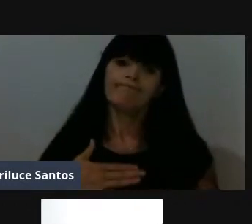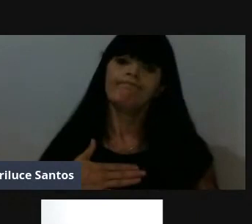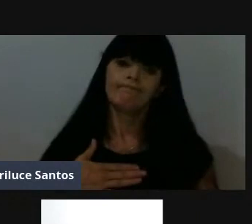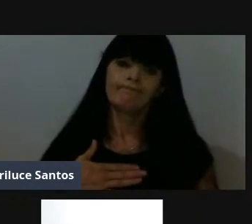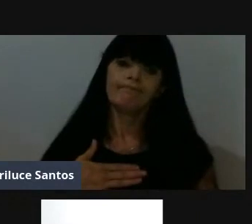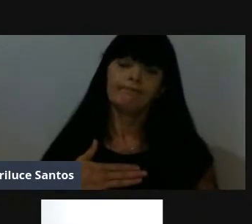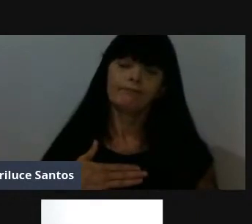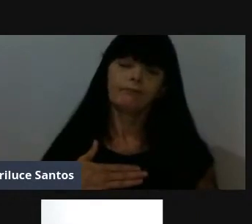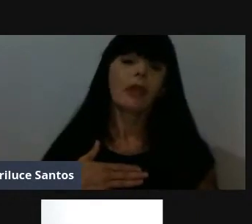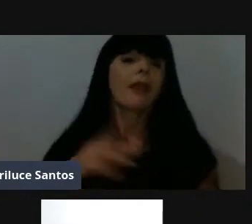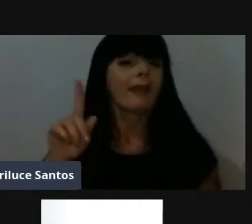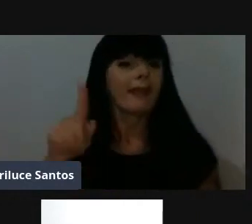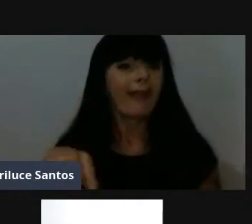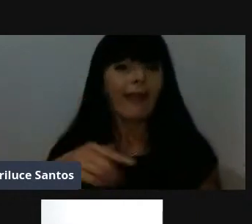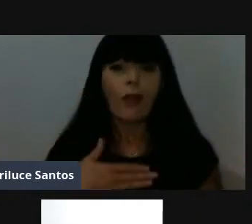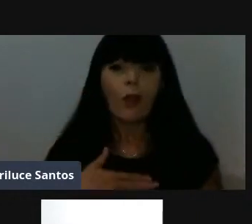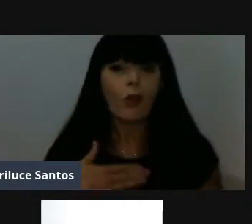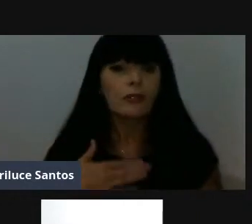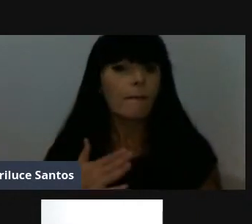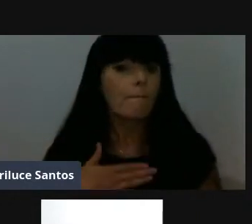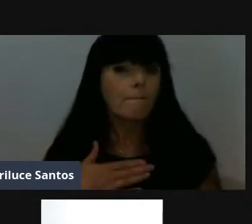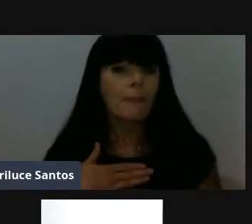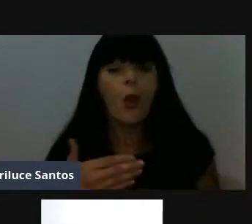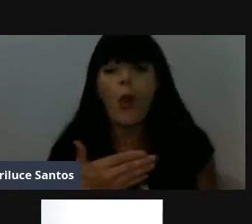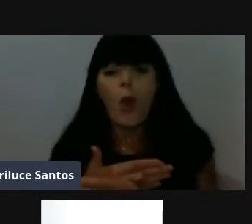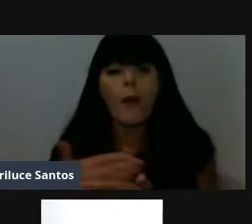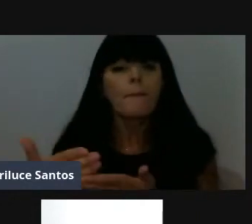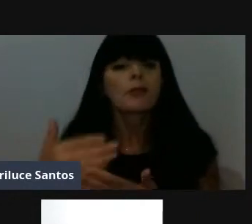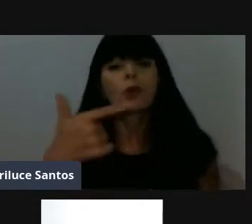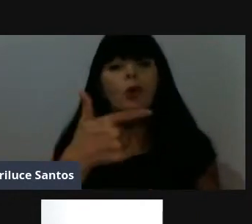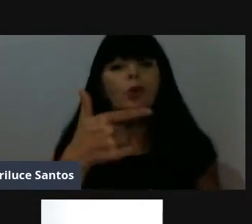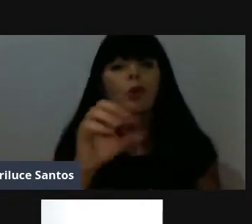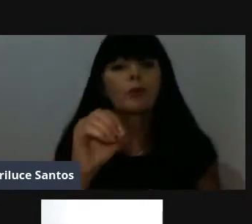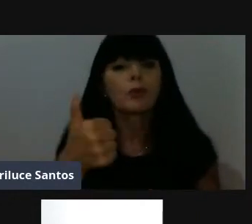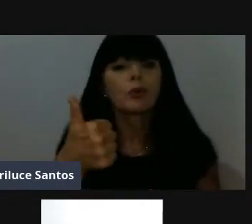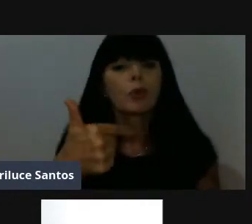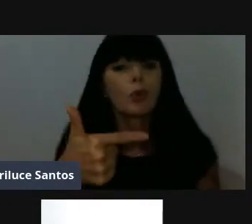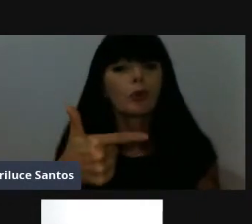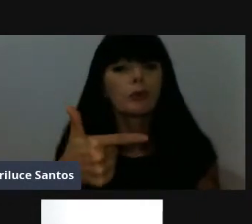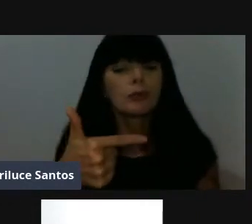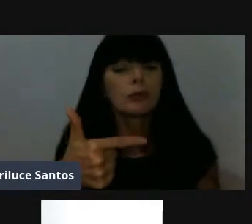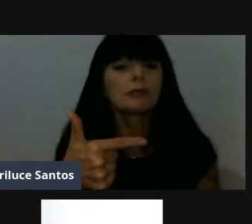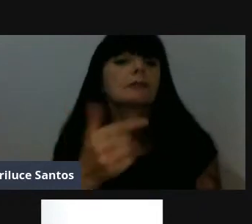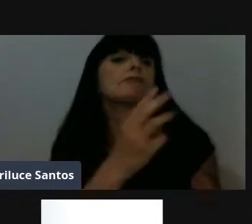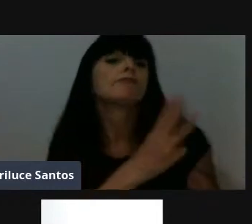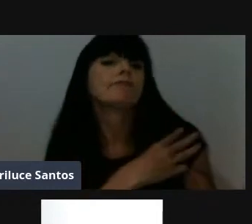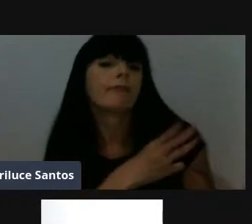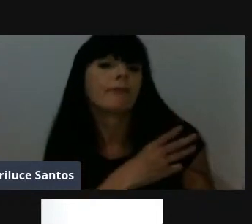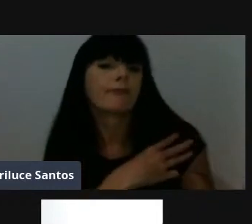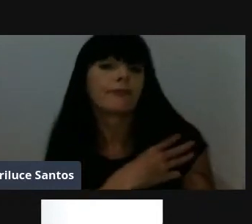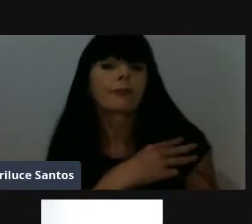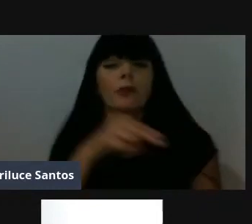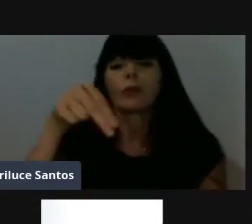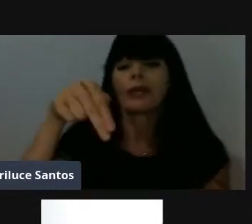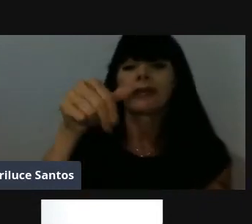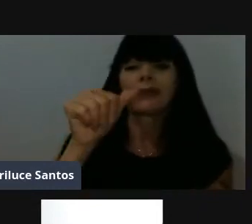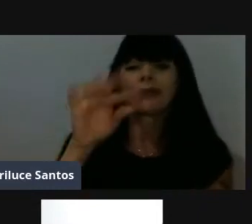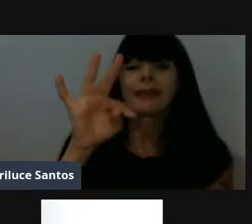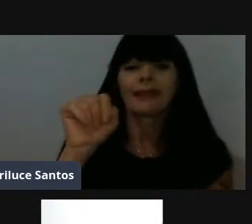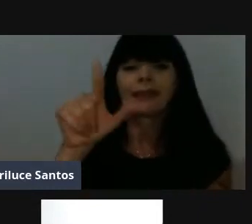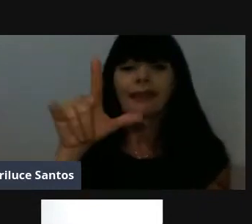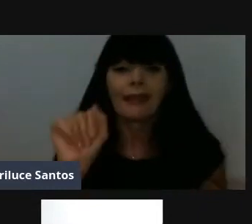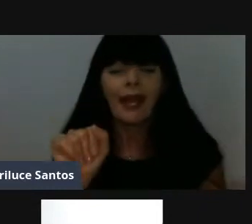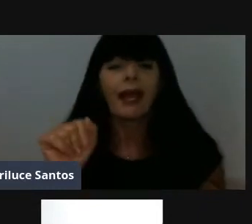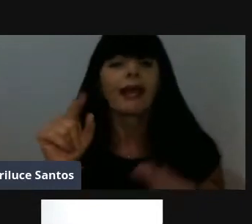e esse gostar meu, ele começou em 2012, no ensino médio, com a dona Natália, com a dona Soraia, esposa do